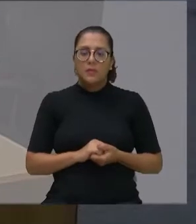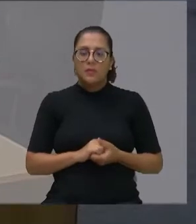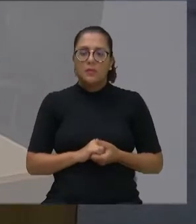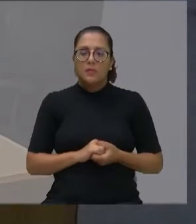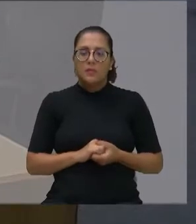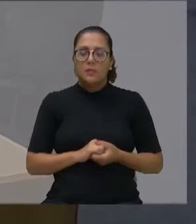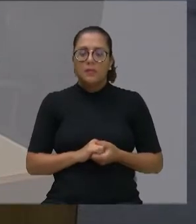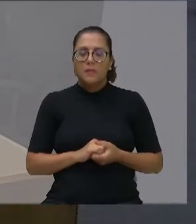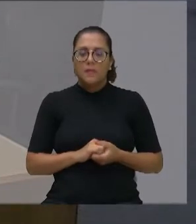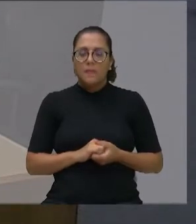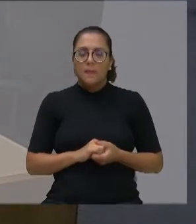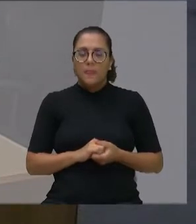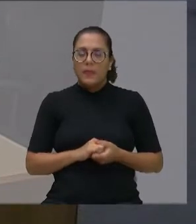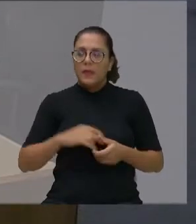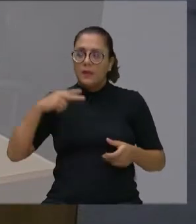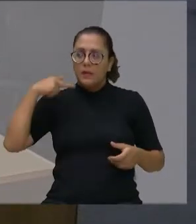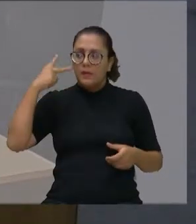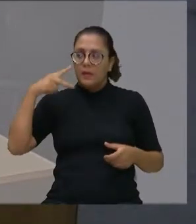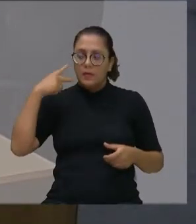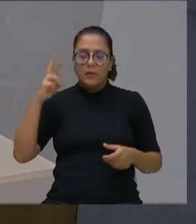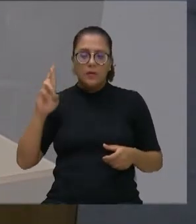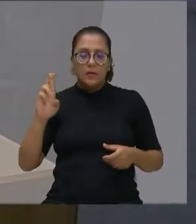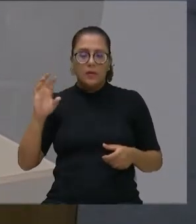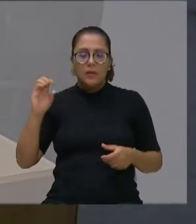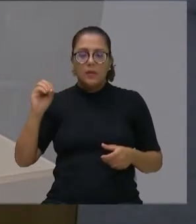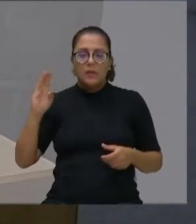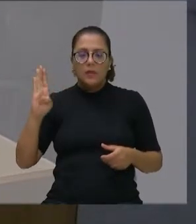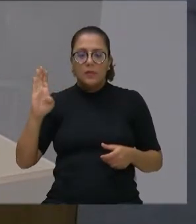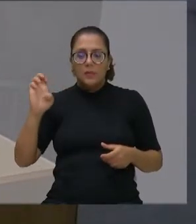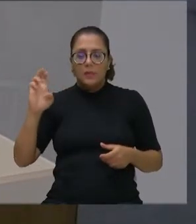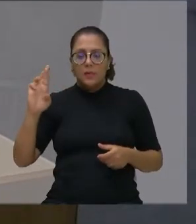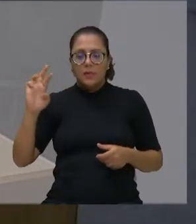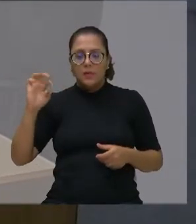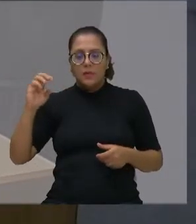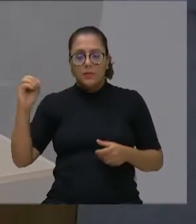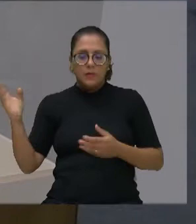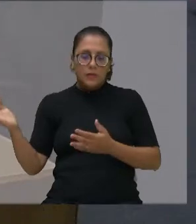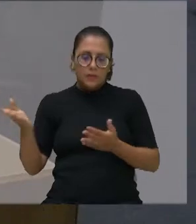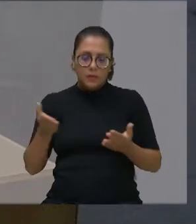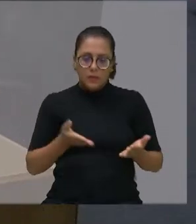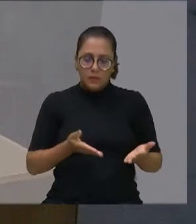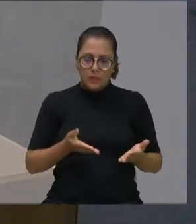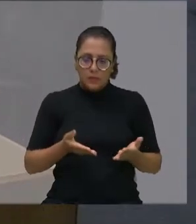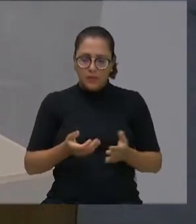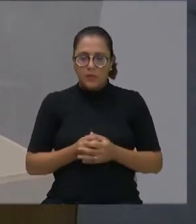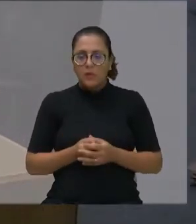Peço ao vereador Robertinho da Pataria que volte aqui para a retomada dos trabalhos da mesa de diretora.